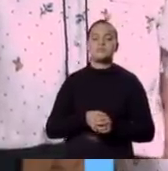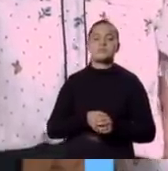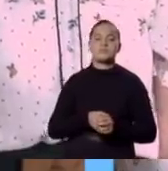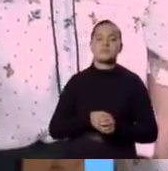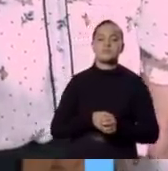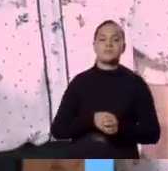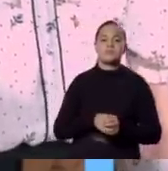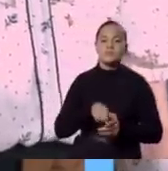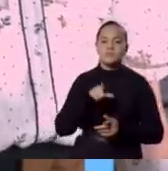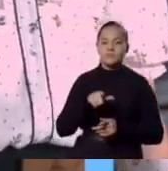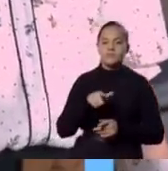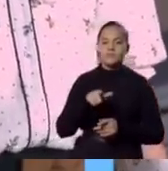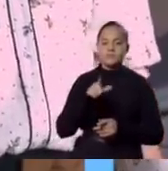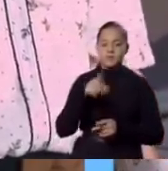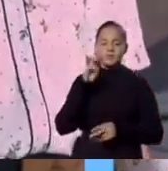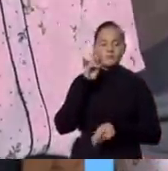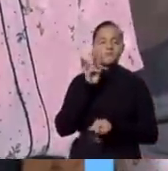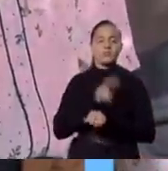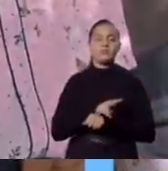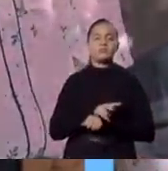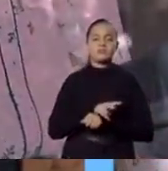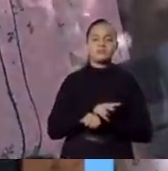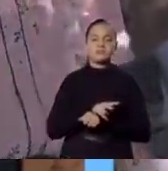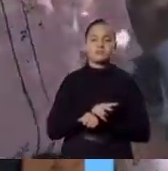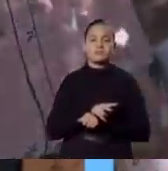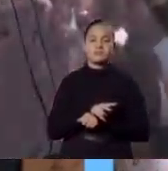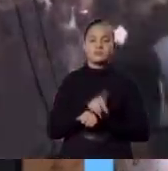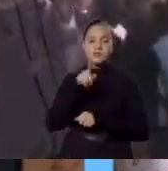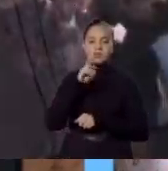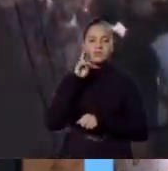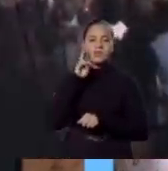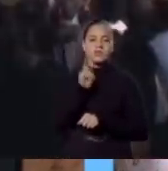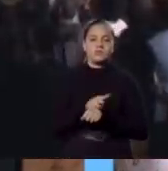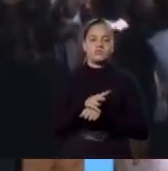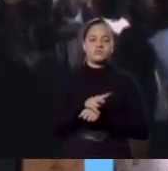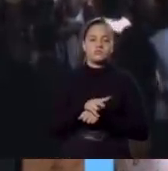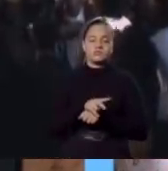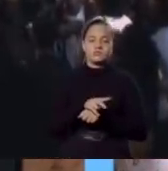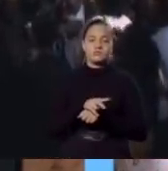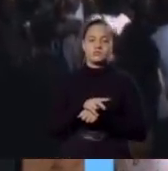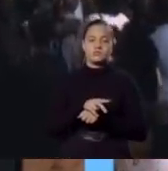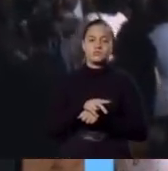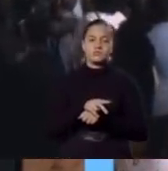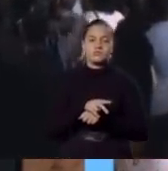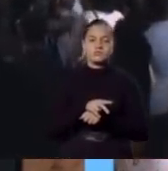Vocês verão Vocês verão É! É! É! É! É! Obrigado.